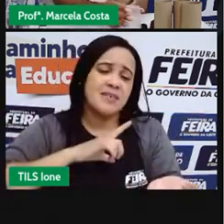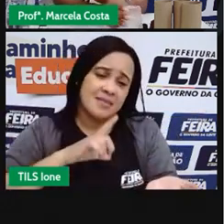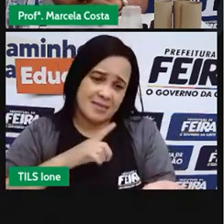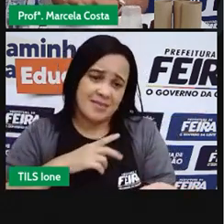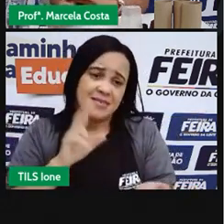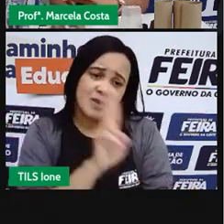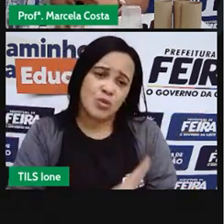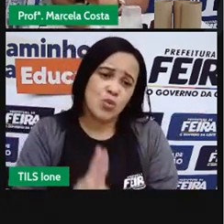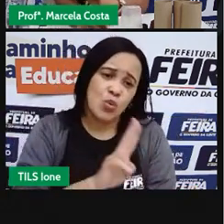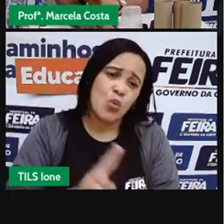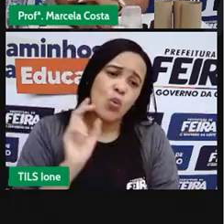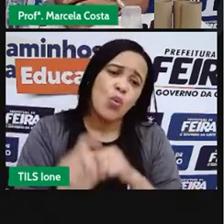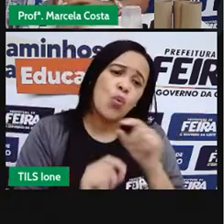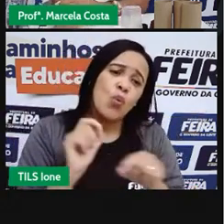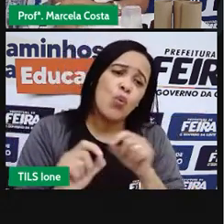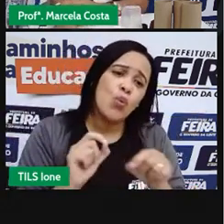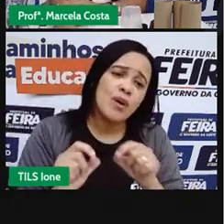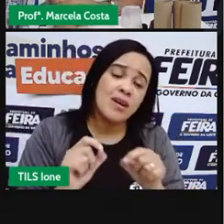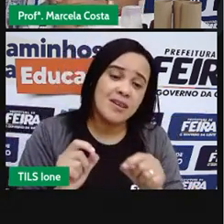utilizar